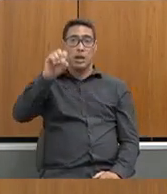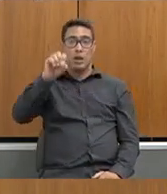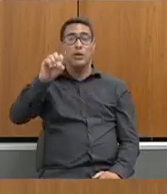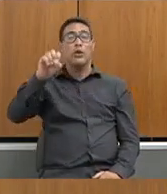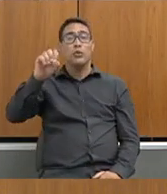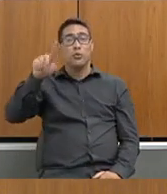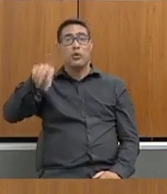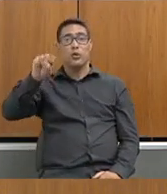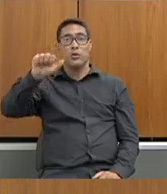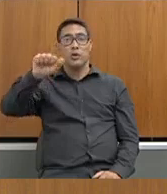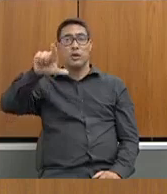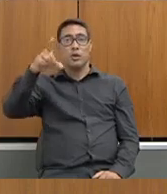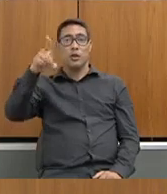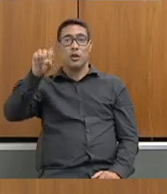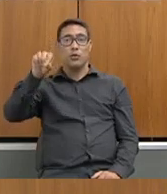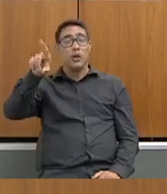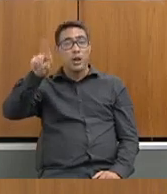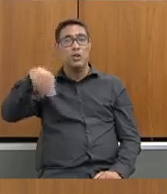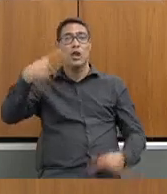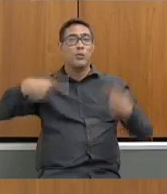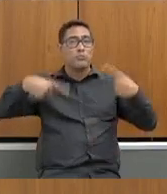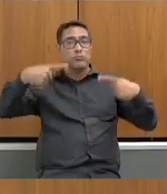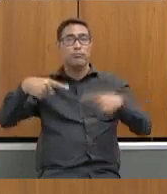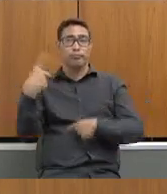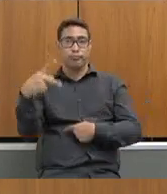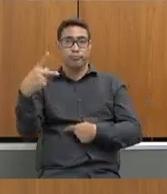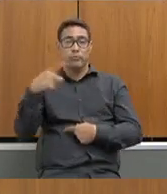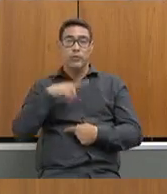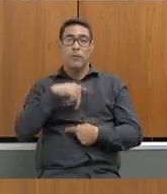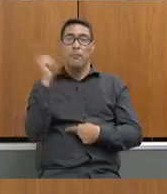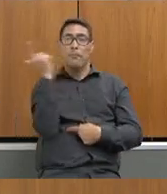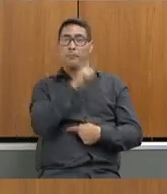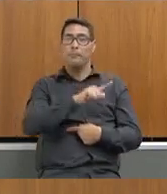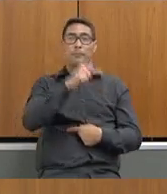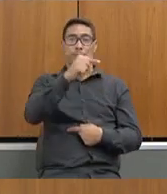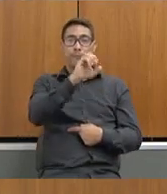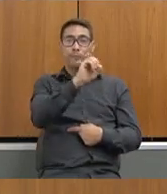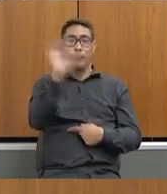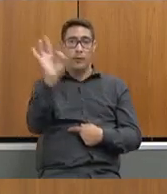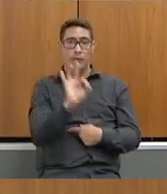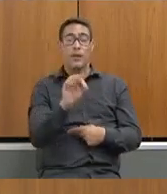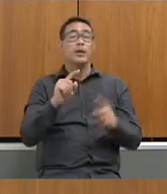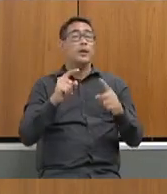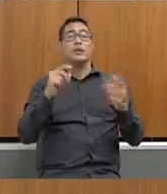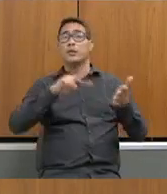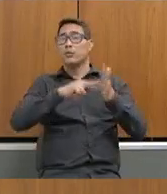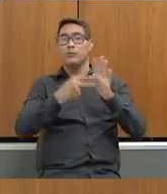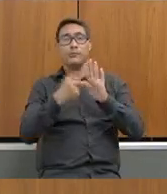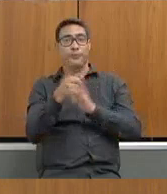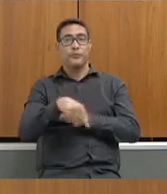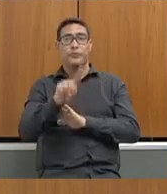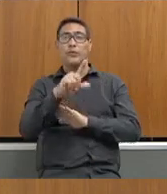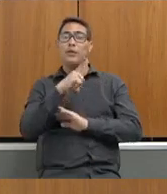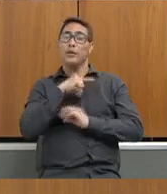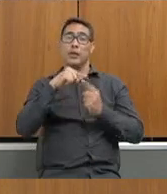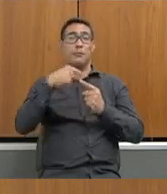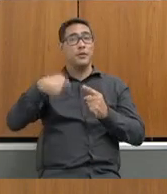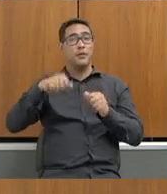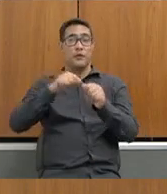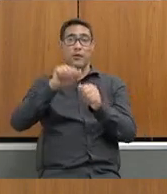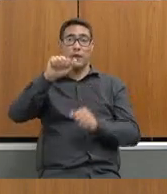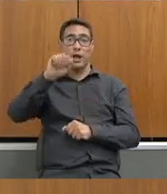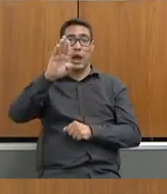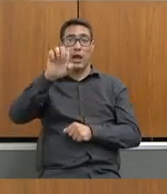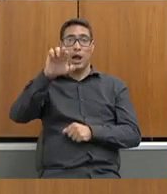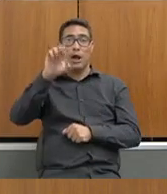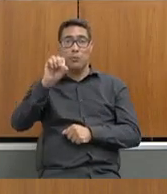E nós estamos discutindo isso. O fato de ter cumprido os 70% não quer dizer que não tenha que fazer o abono do restante do